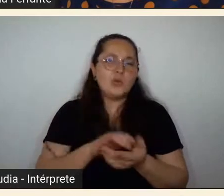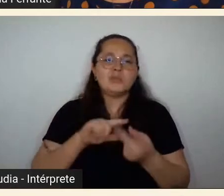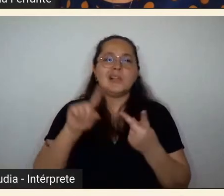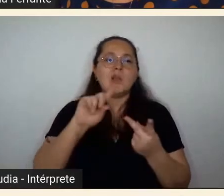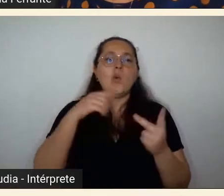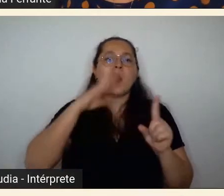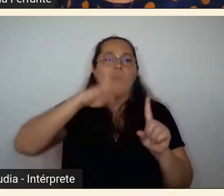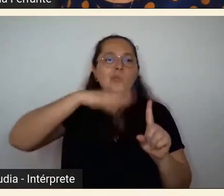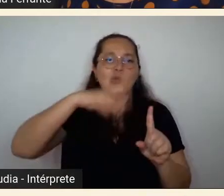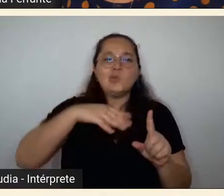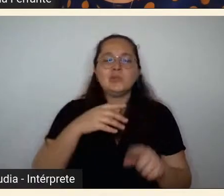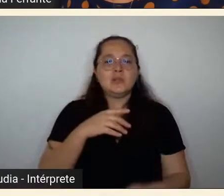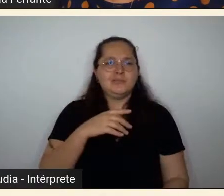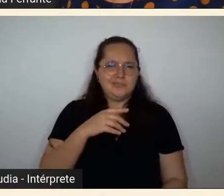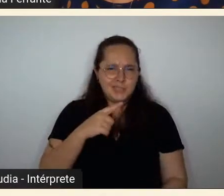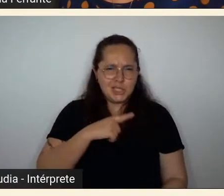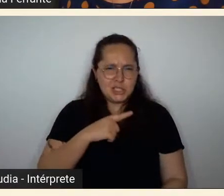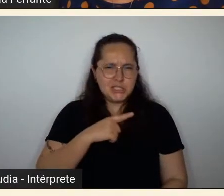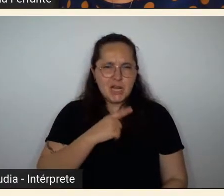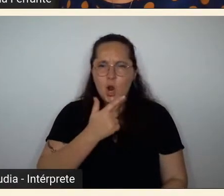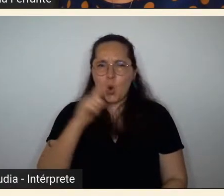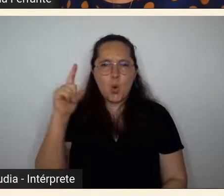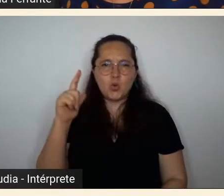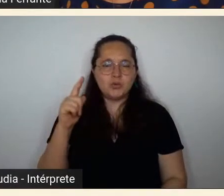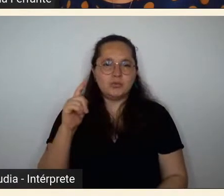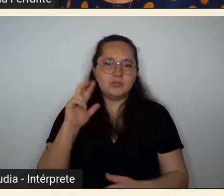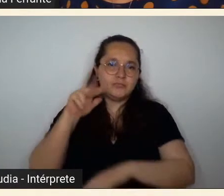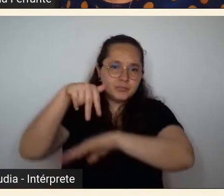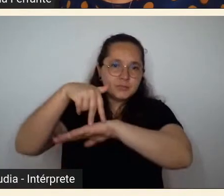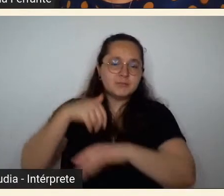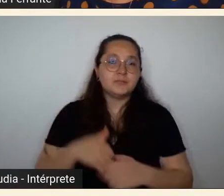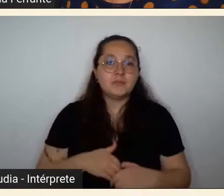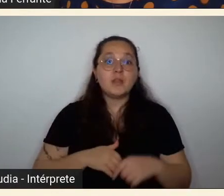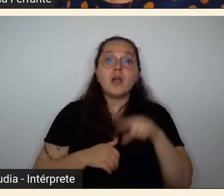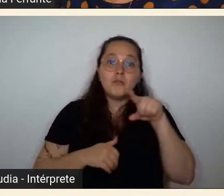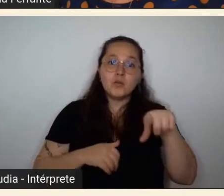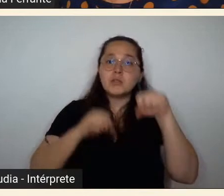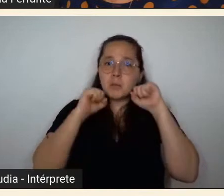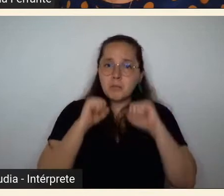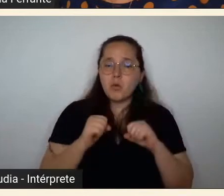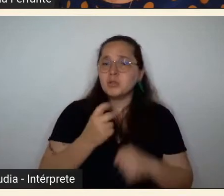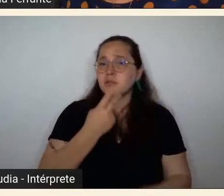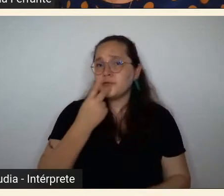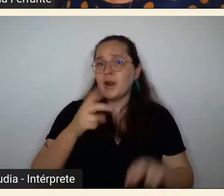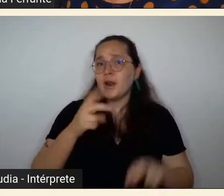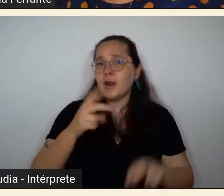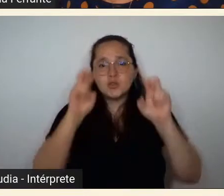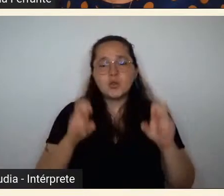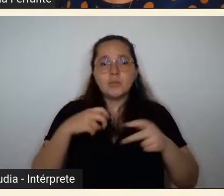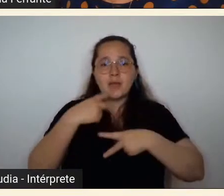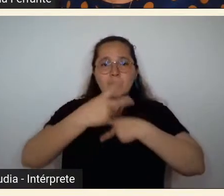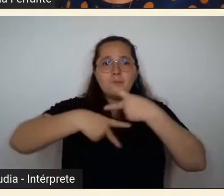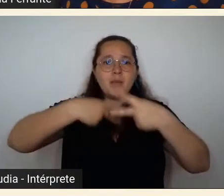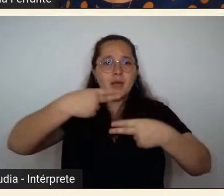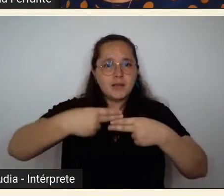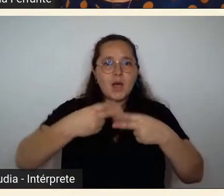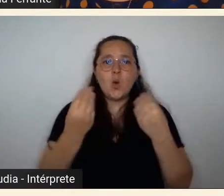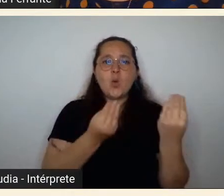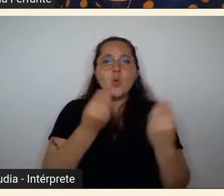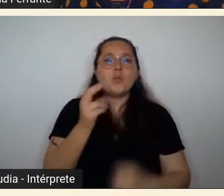pergunta você poderia comentar o papel das bienais no reposicionamento das obras de Tarsila e Anitta